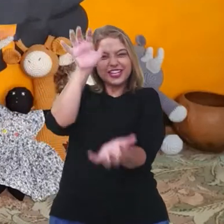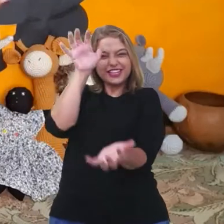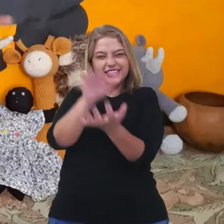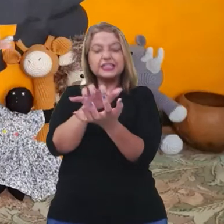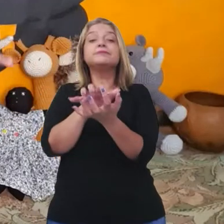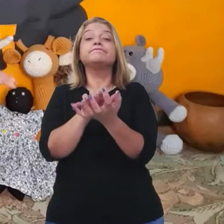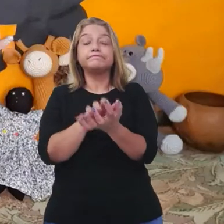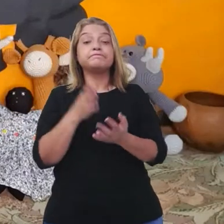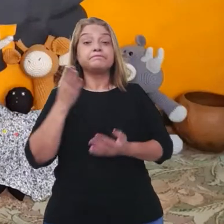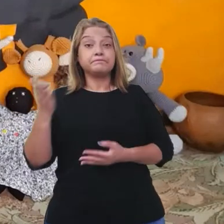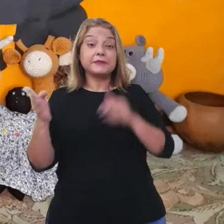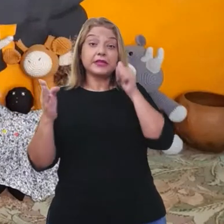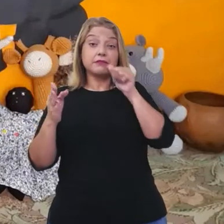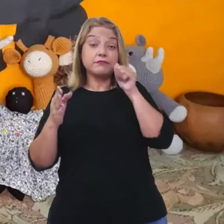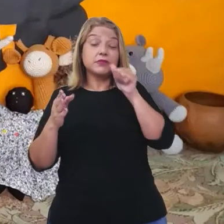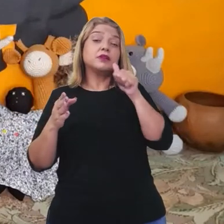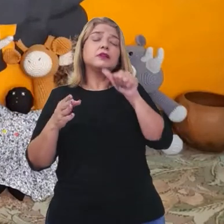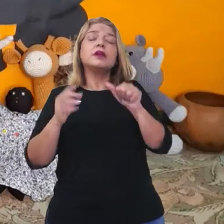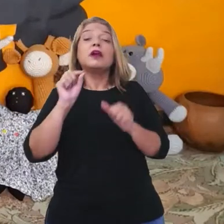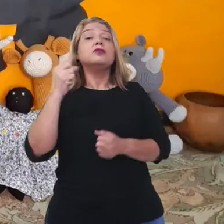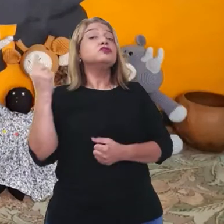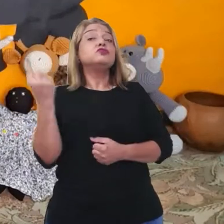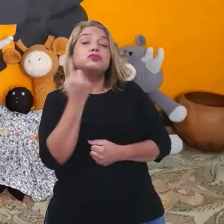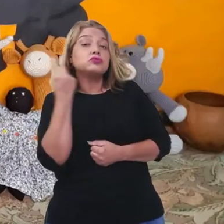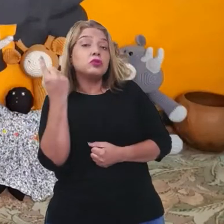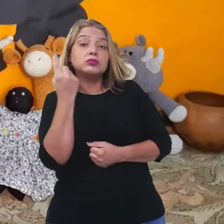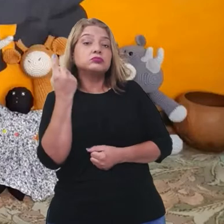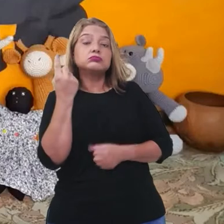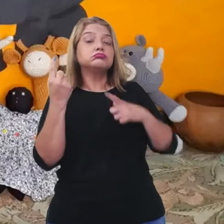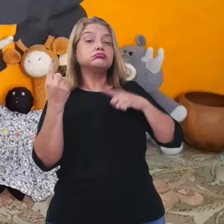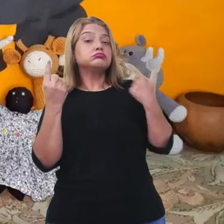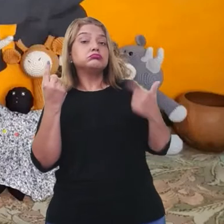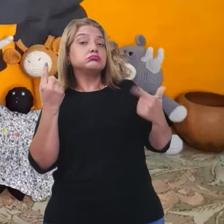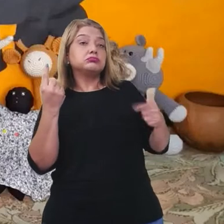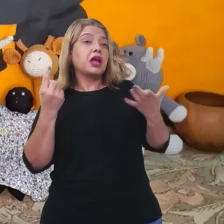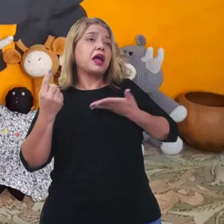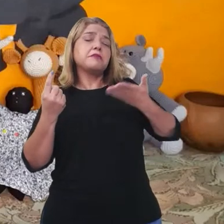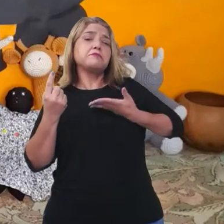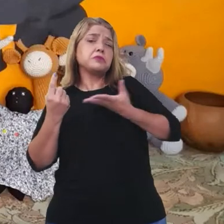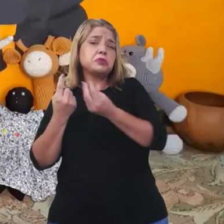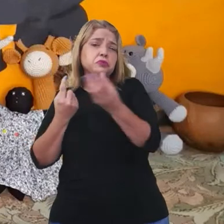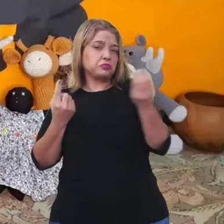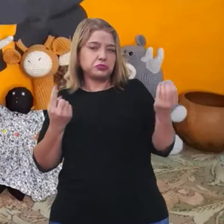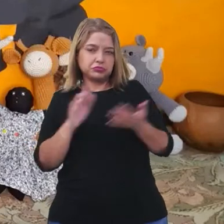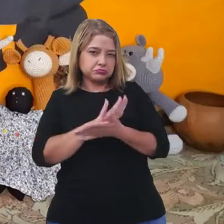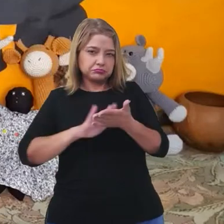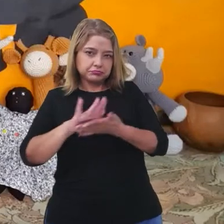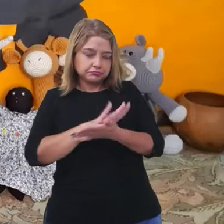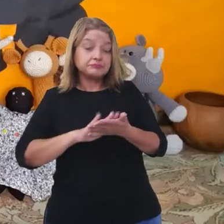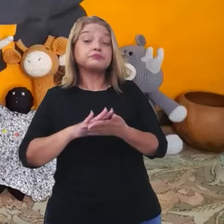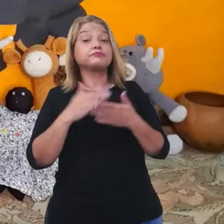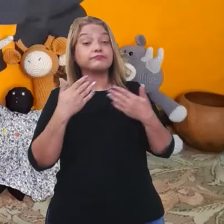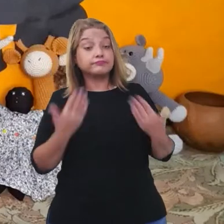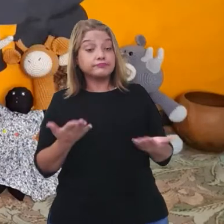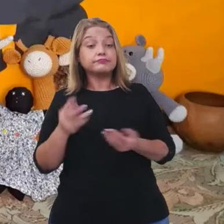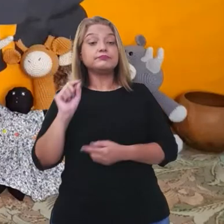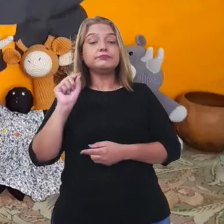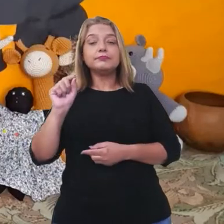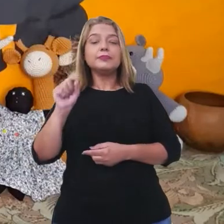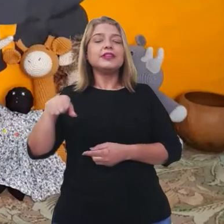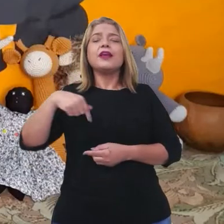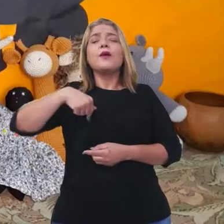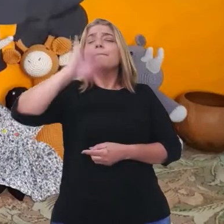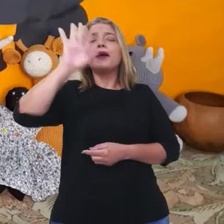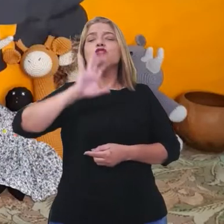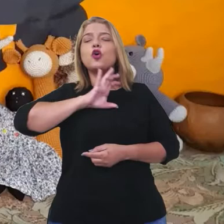Obax era uma menina solitária, não tinha muitos amigos. E a sua, e a coisa que ela mais